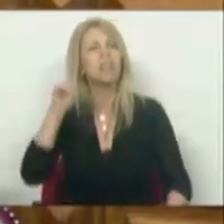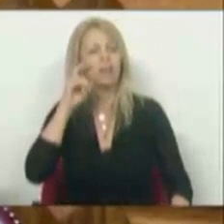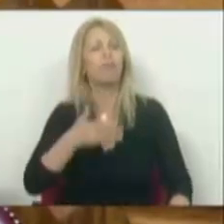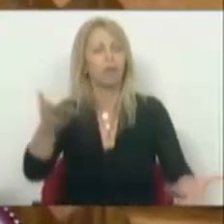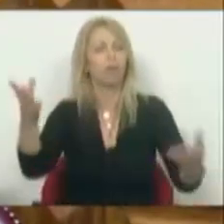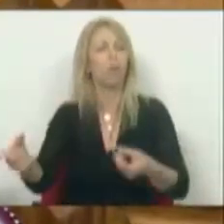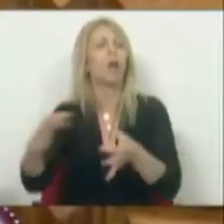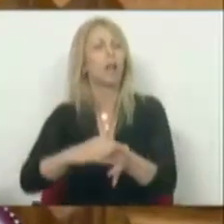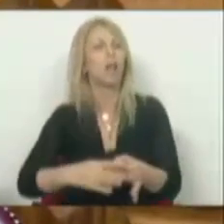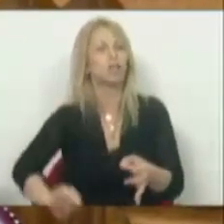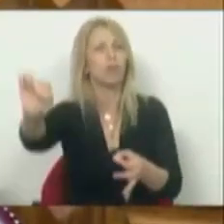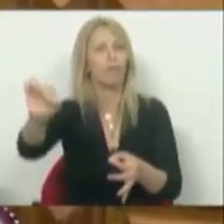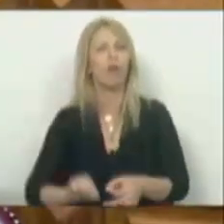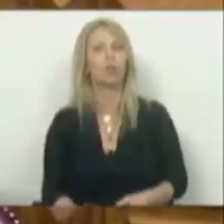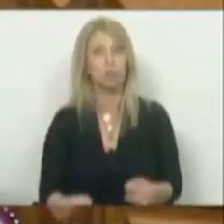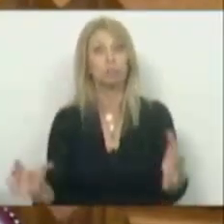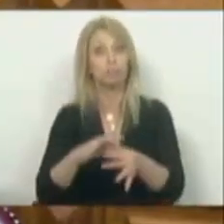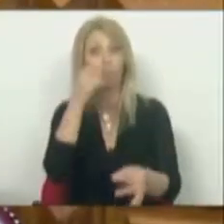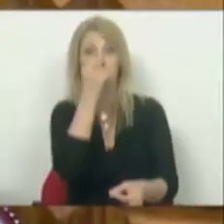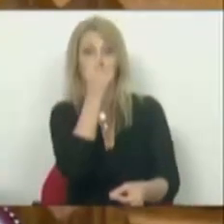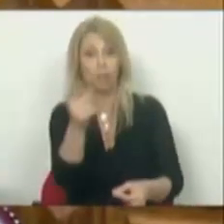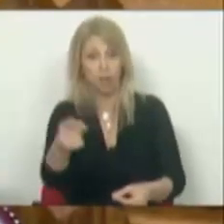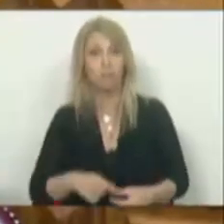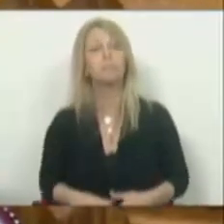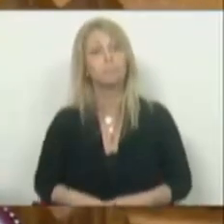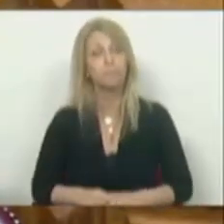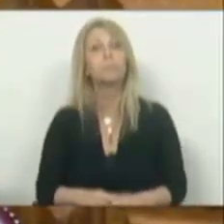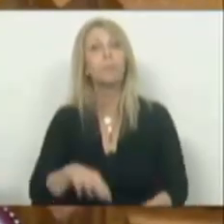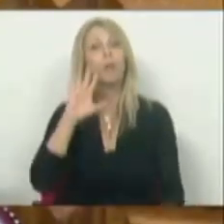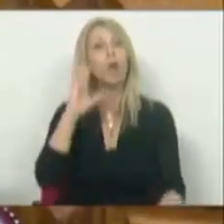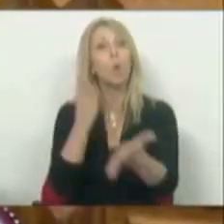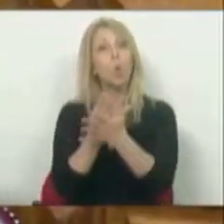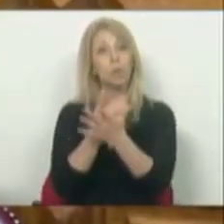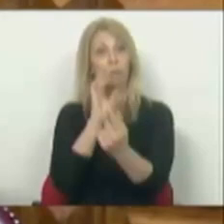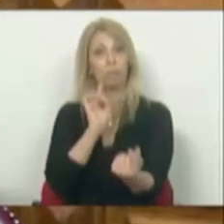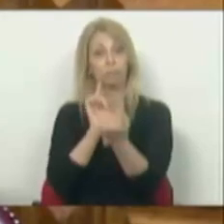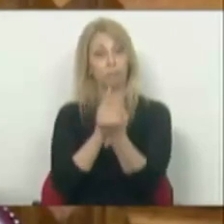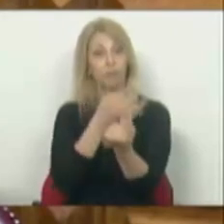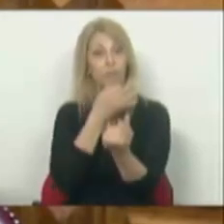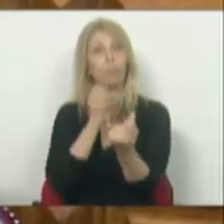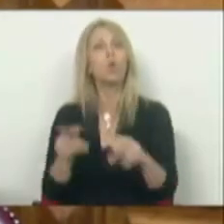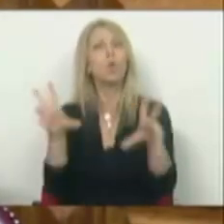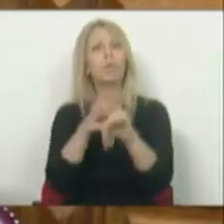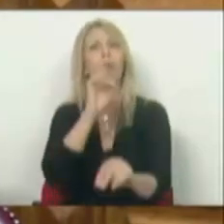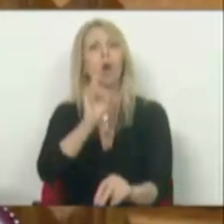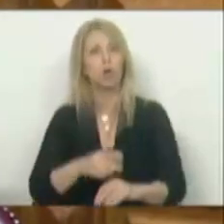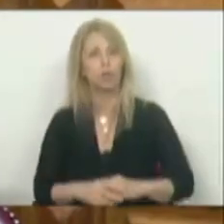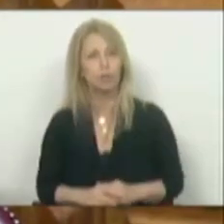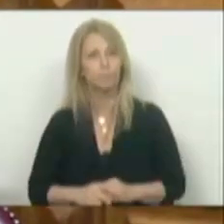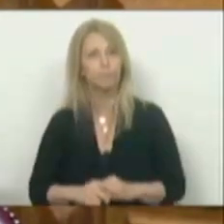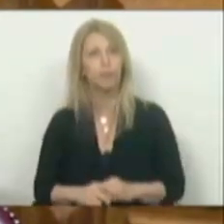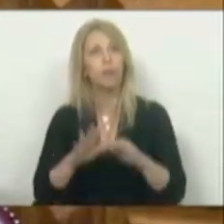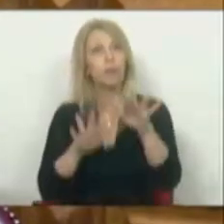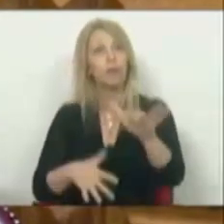aliados, que são os aliados de Putin. Desde a última vez que falámos, a novidade é esta. É que o